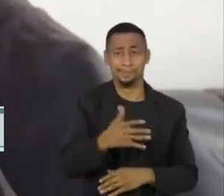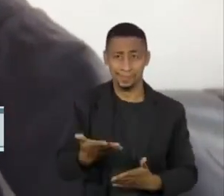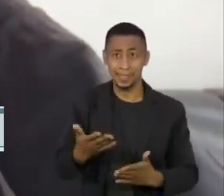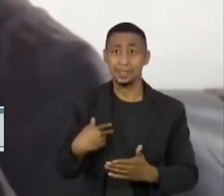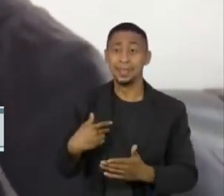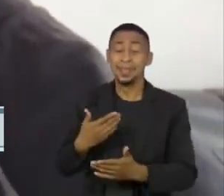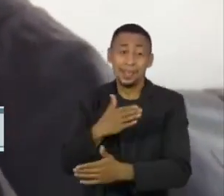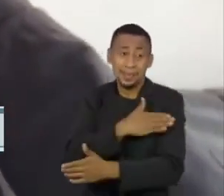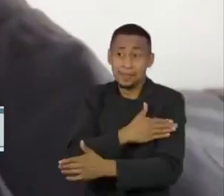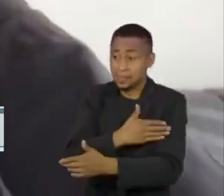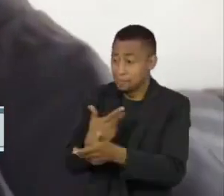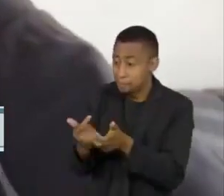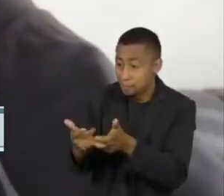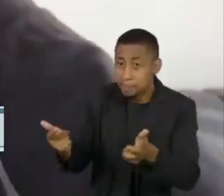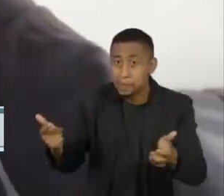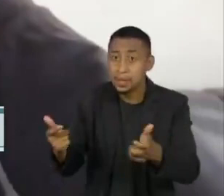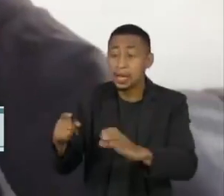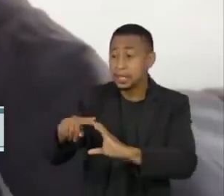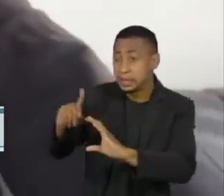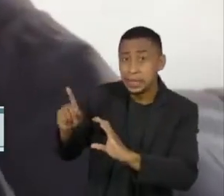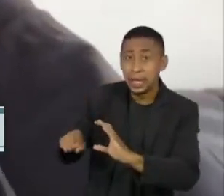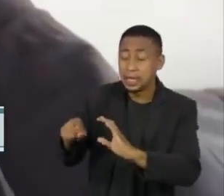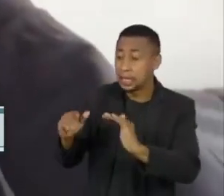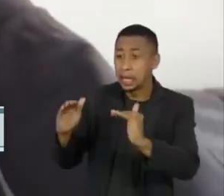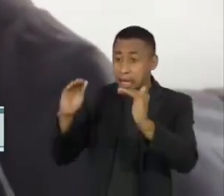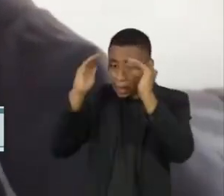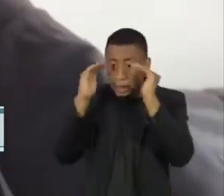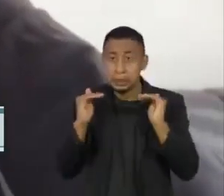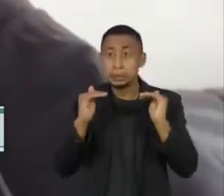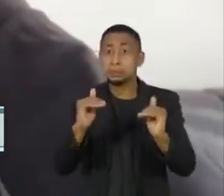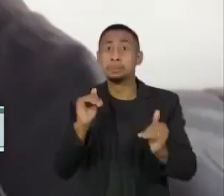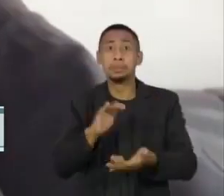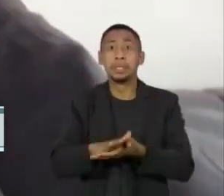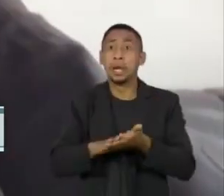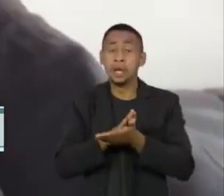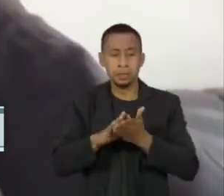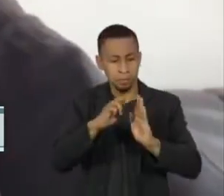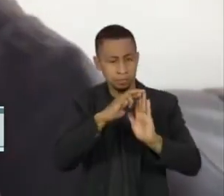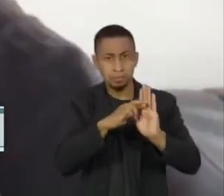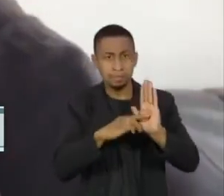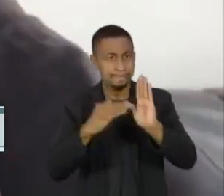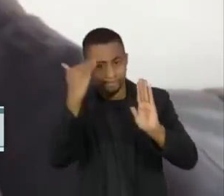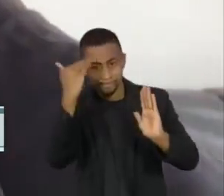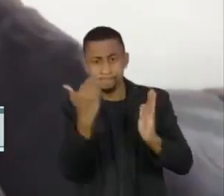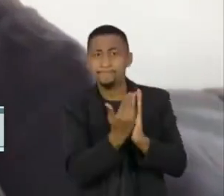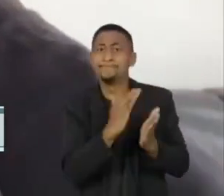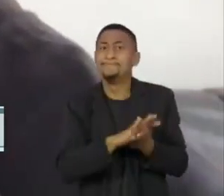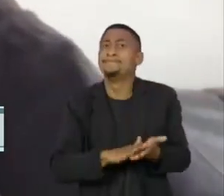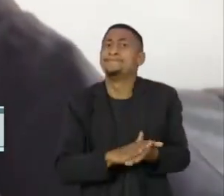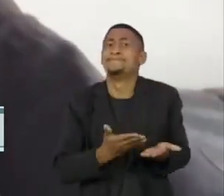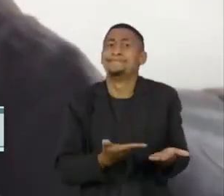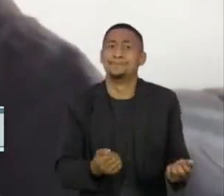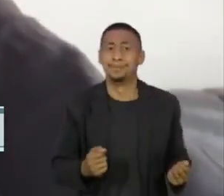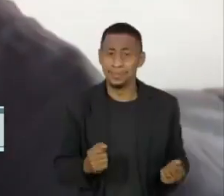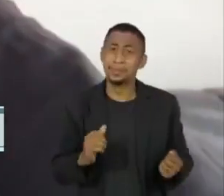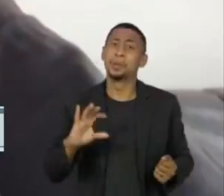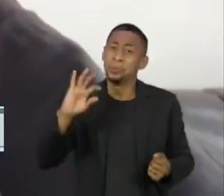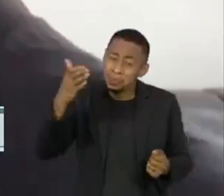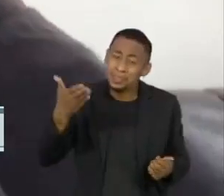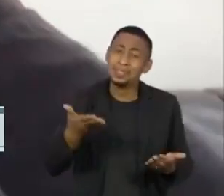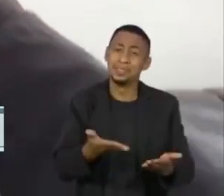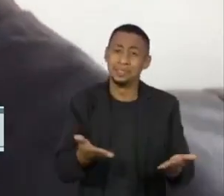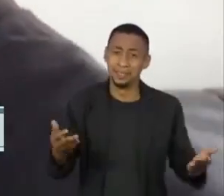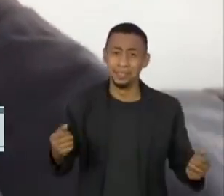à ciência, o desrespeito às boas normas sanitárias. Isso que tem acontecido,